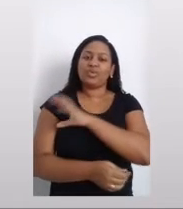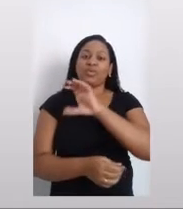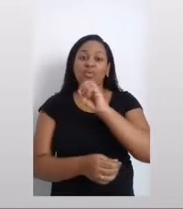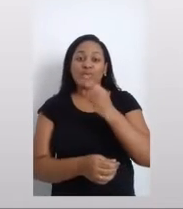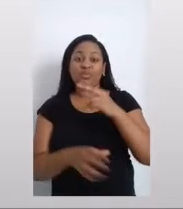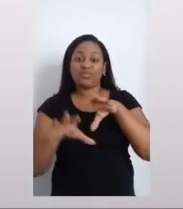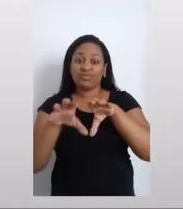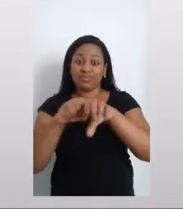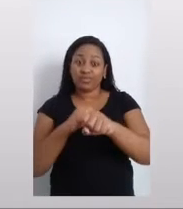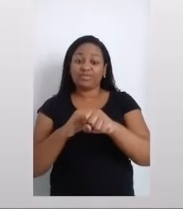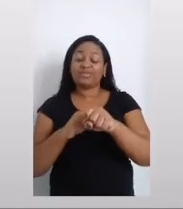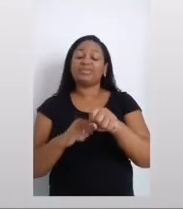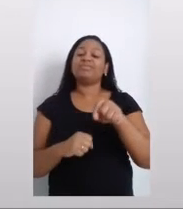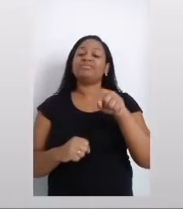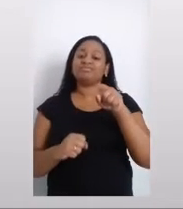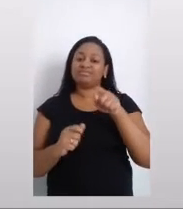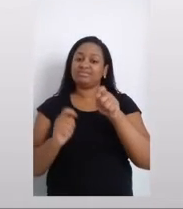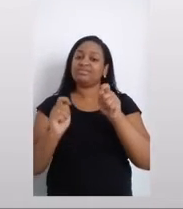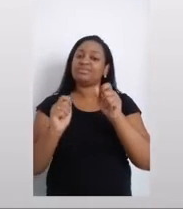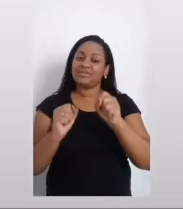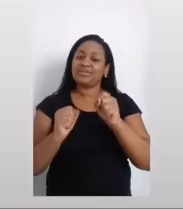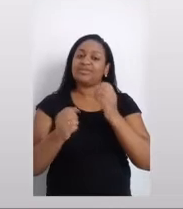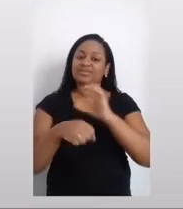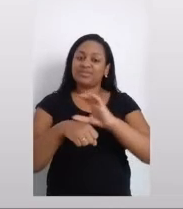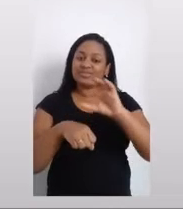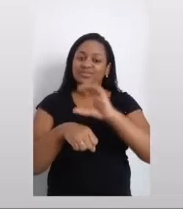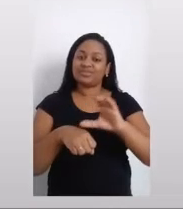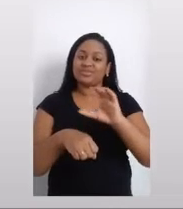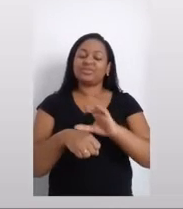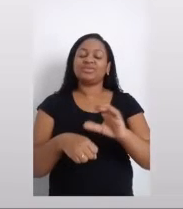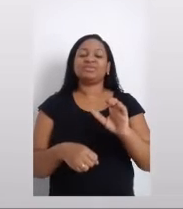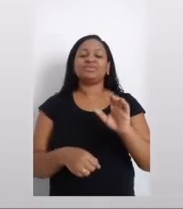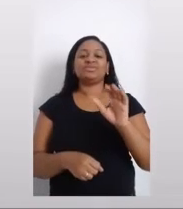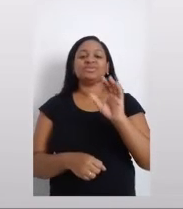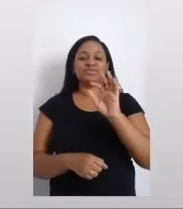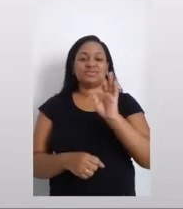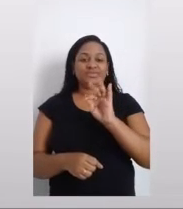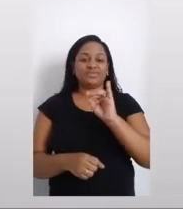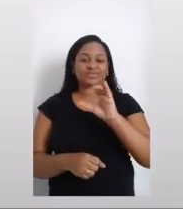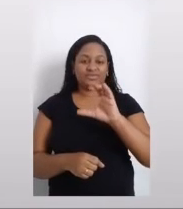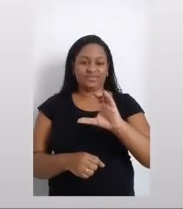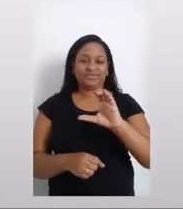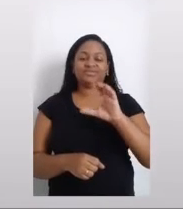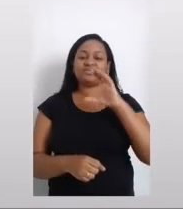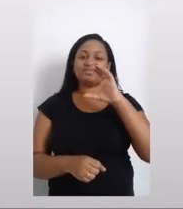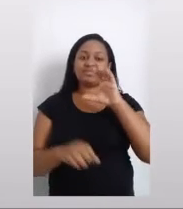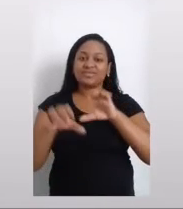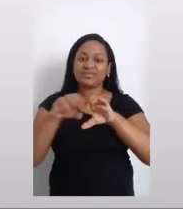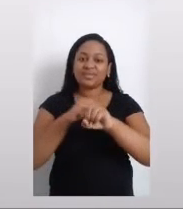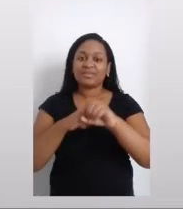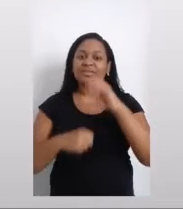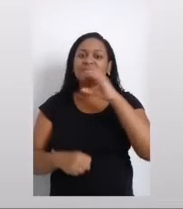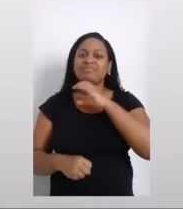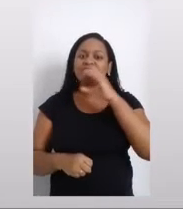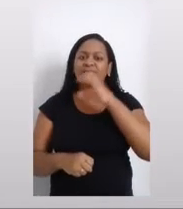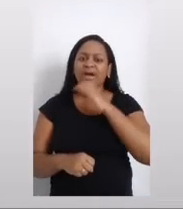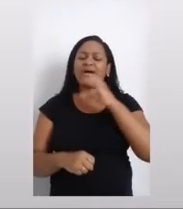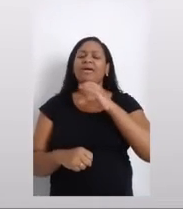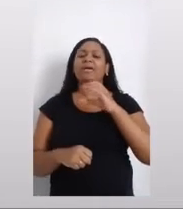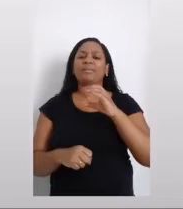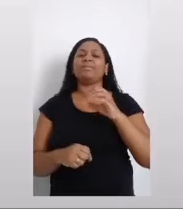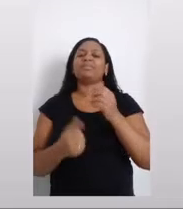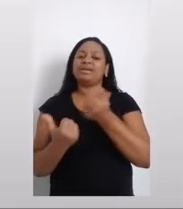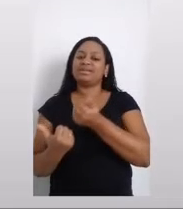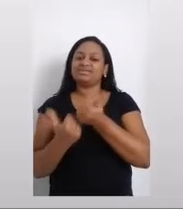ou está realizando o ensino fundamental, oferecemos o curso de formação inicial e continuada